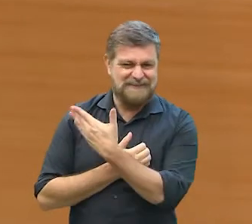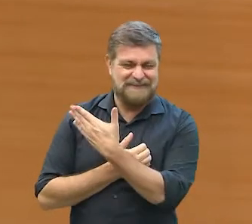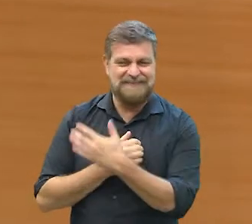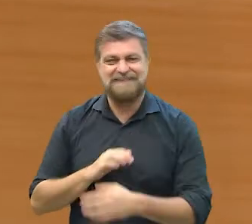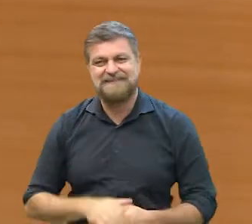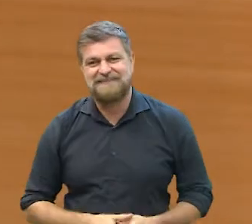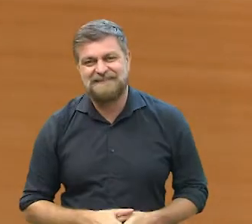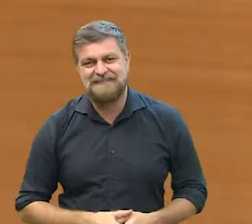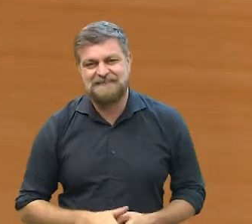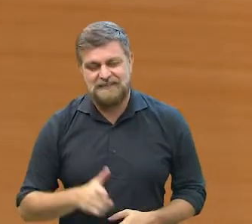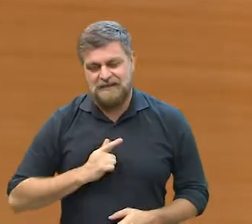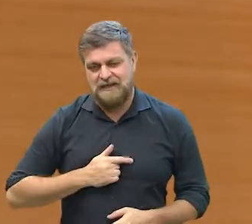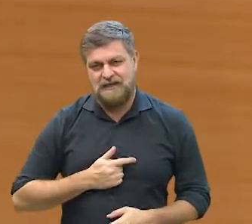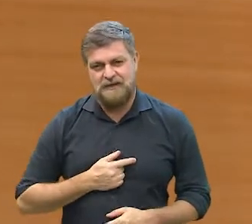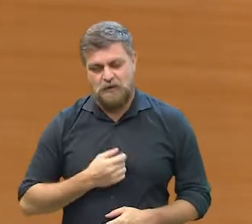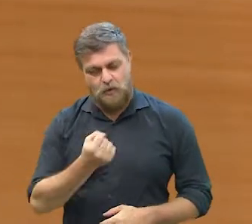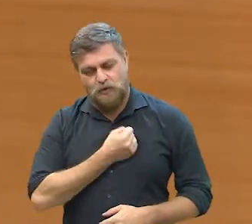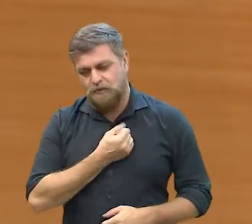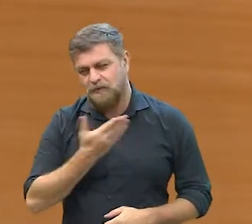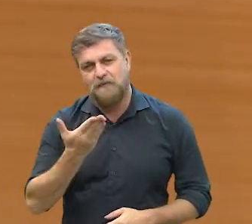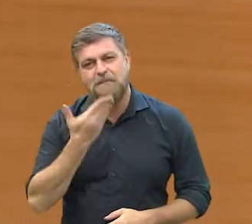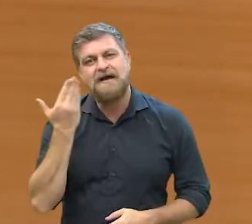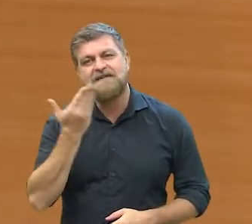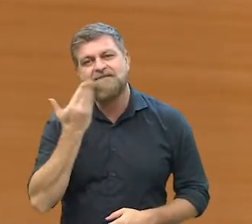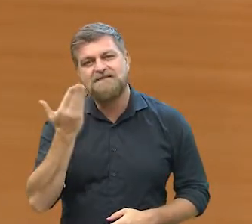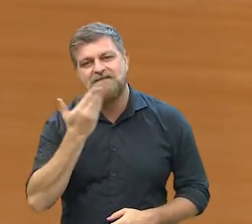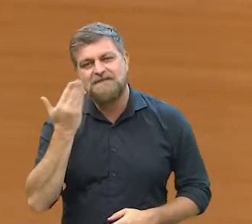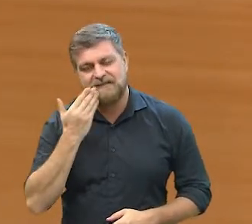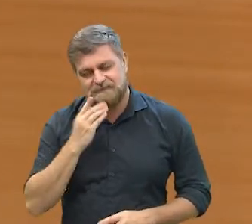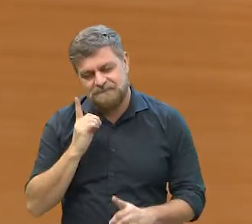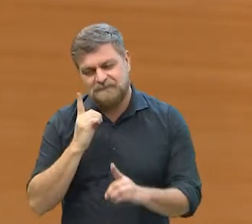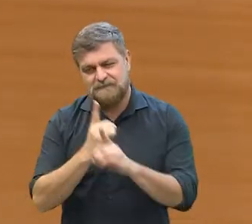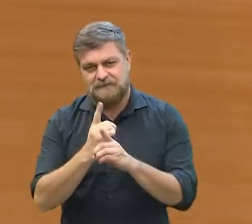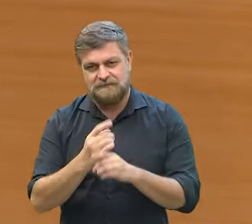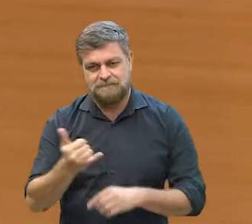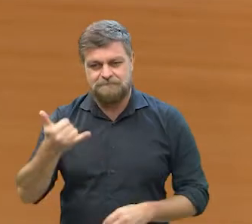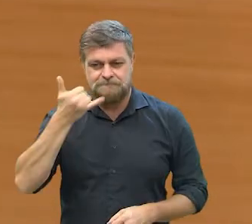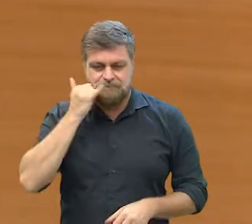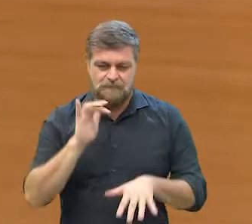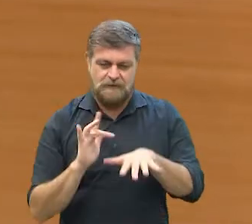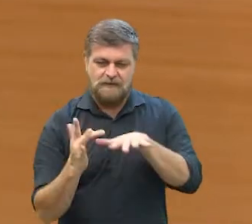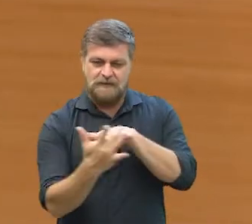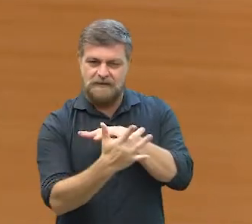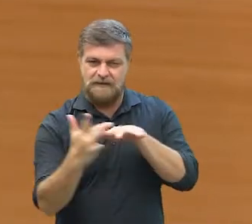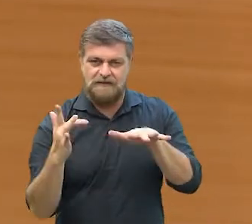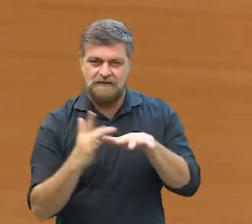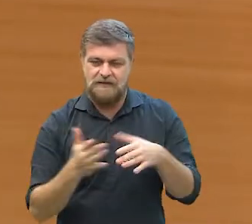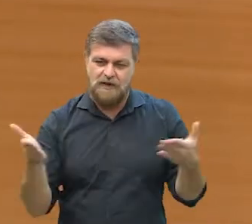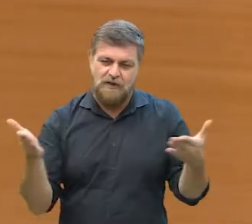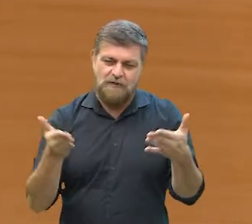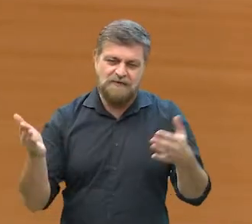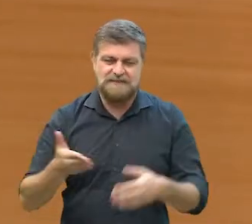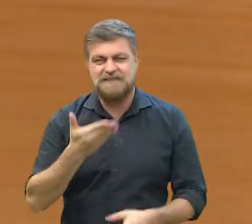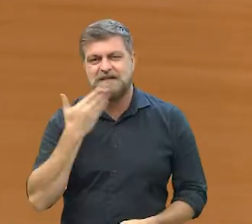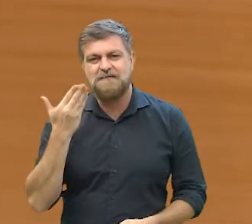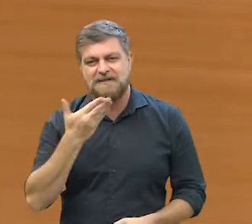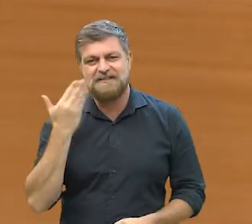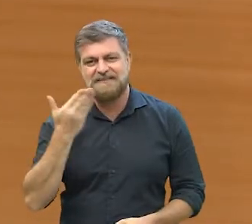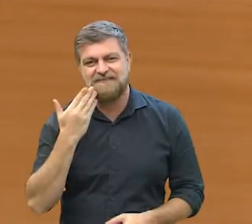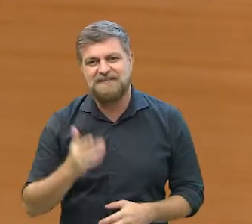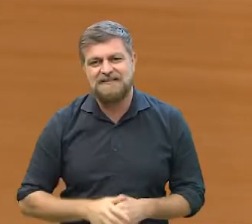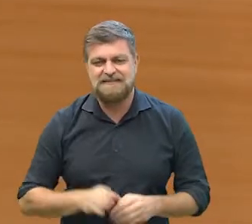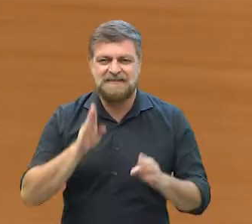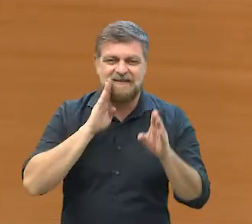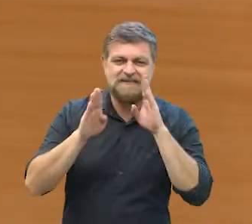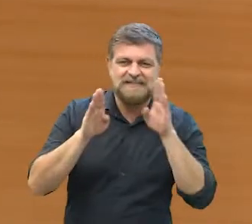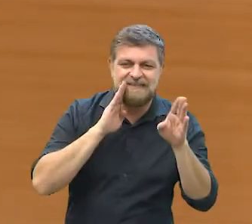-0050, esse é o meio, a forma mais fácil de encontrar, e nas redes sociais também, hoje em dia todo mundo usa